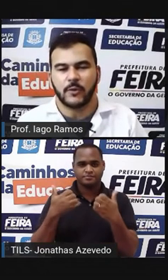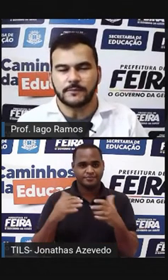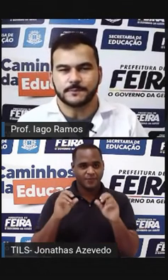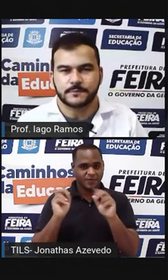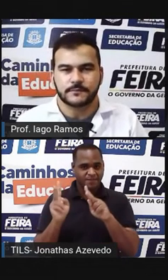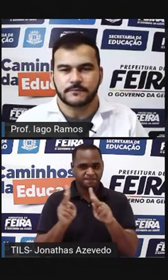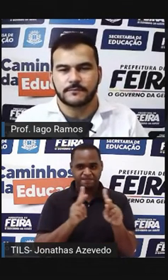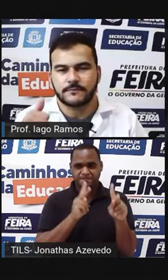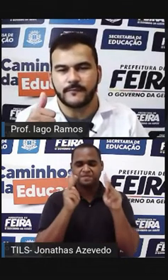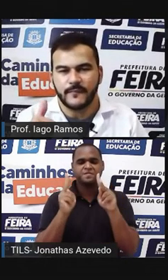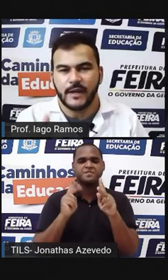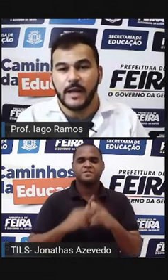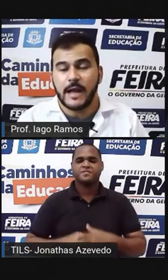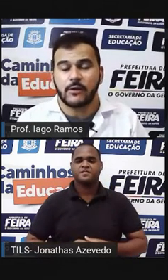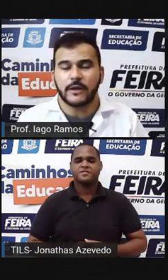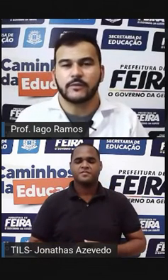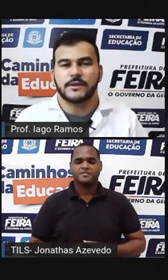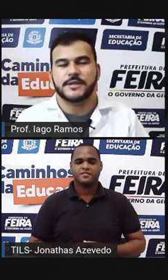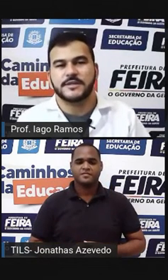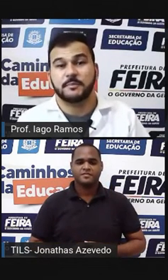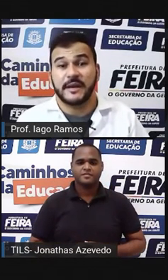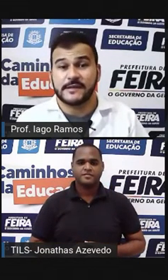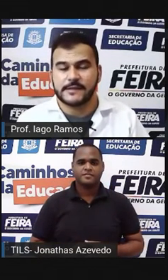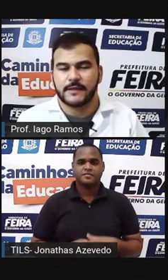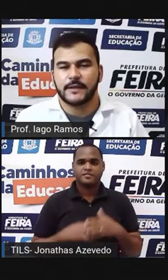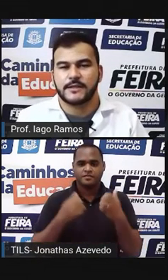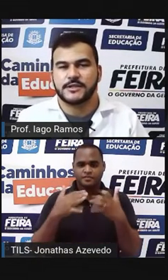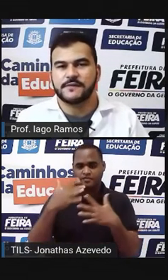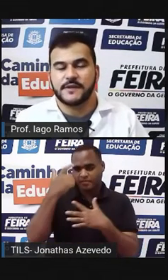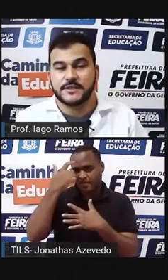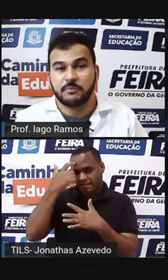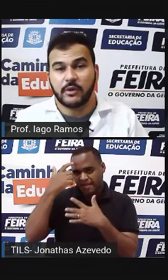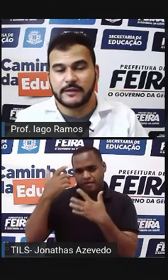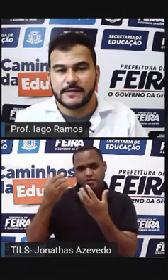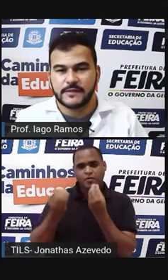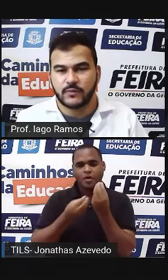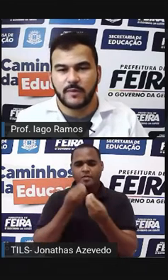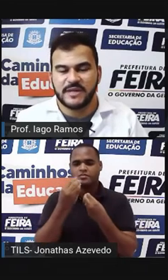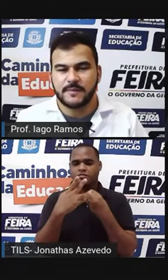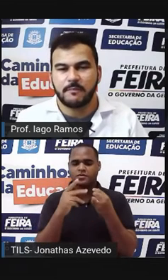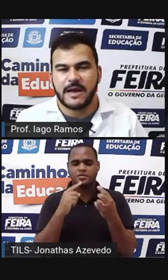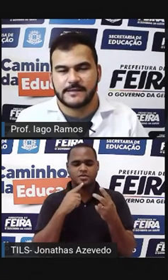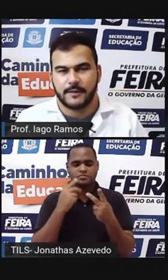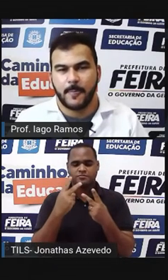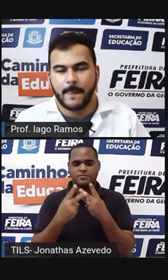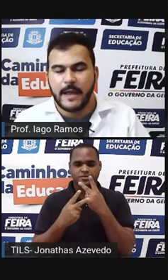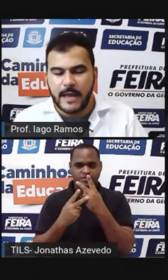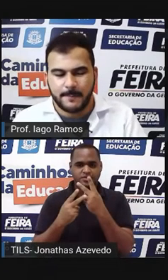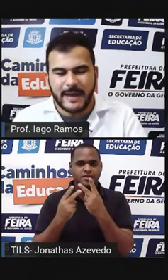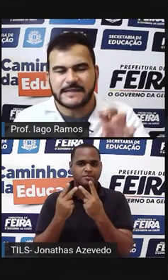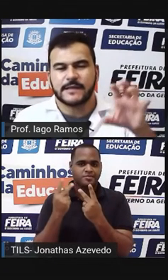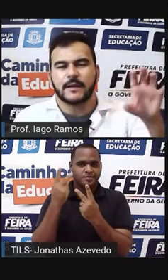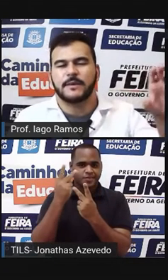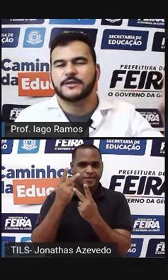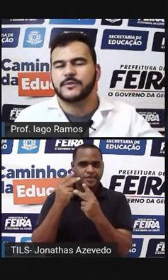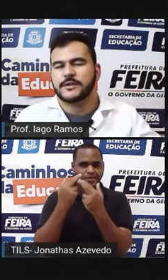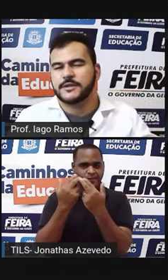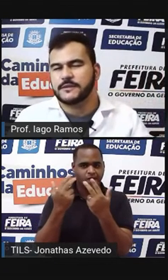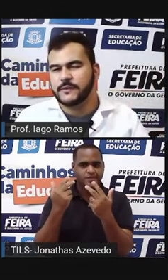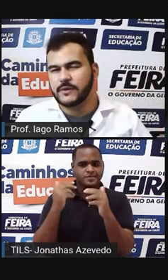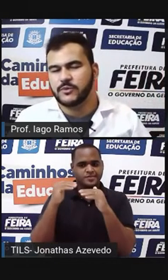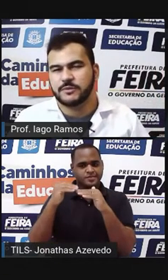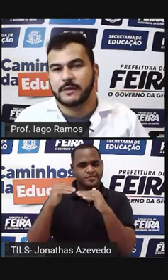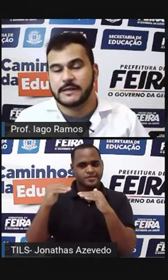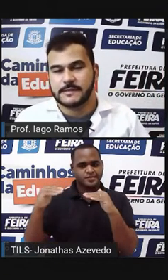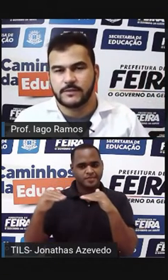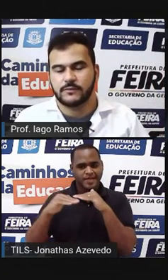Tá bom? Agora quando a gente pensa Em dividir potências Com a mesma base É basicamente o que a